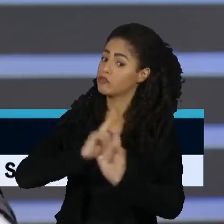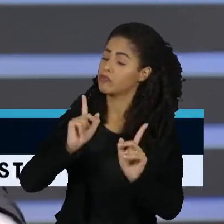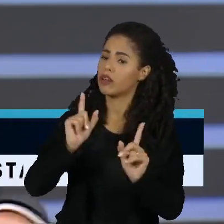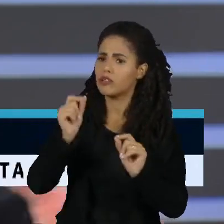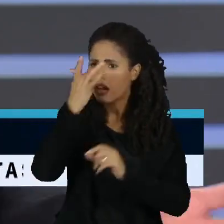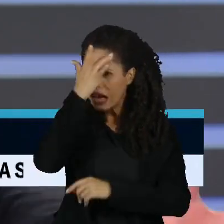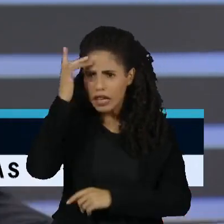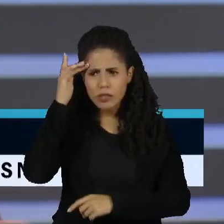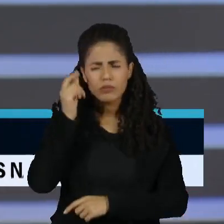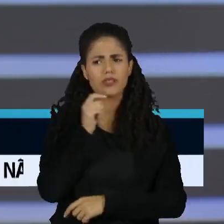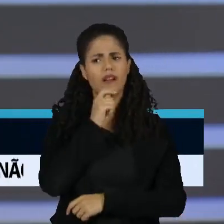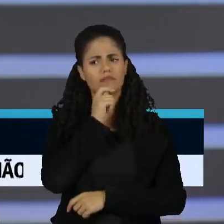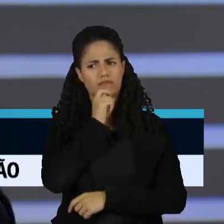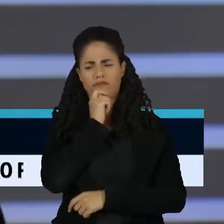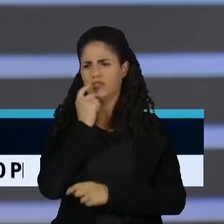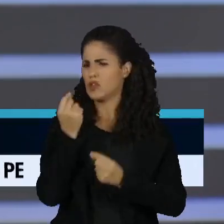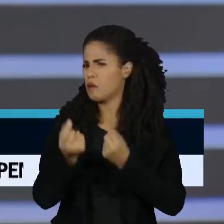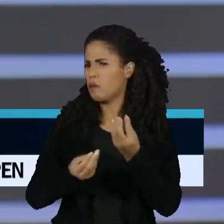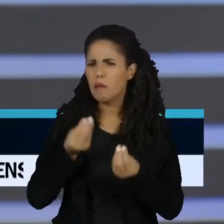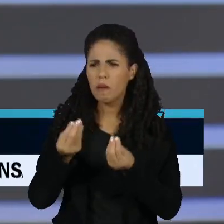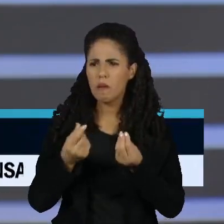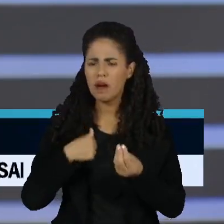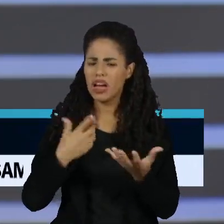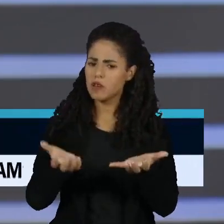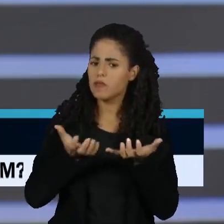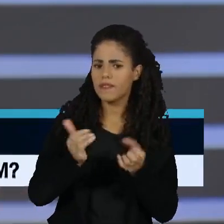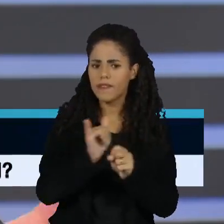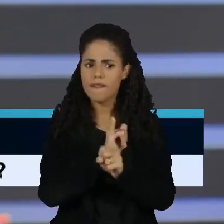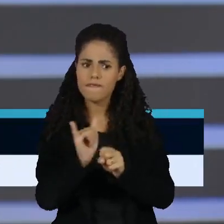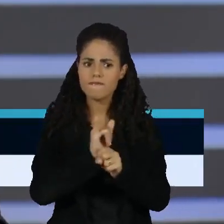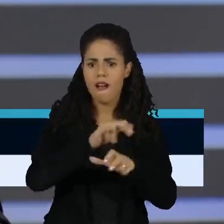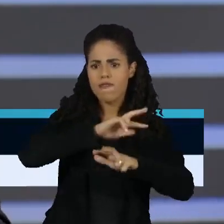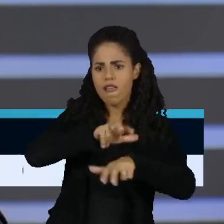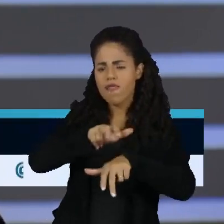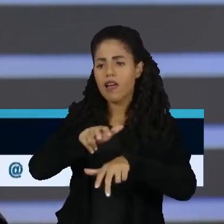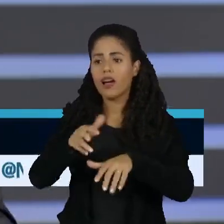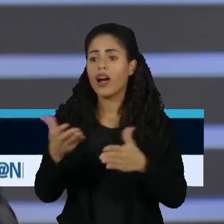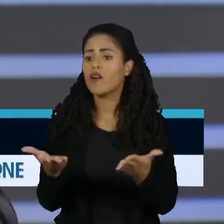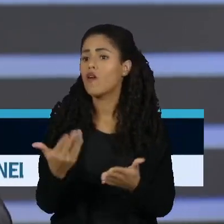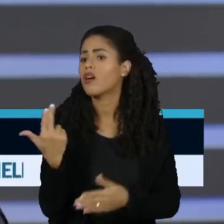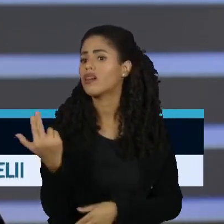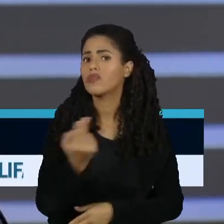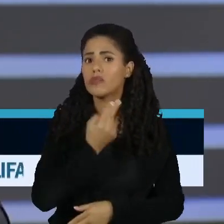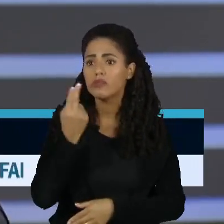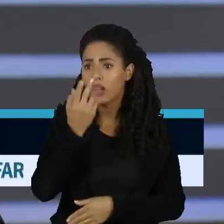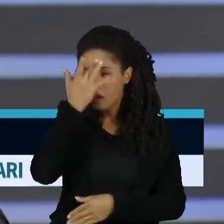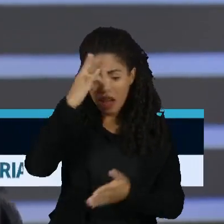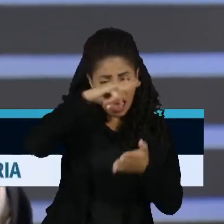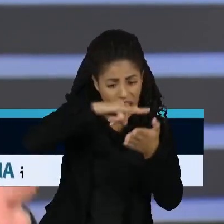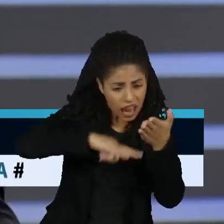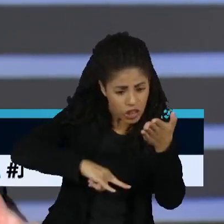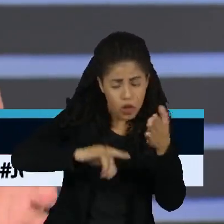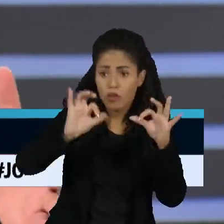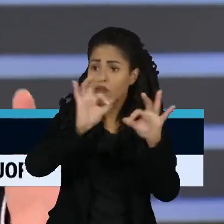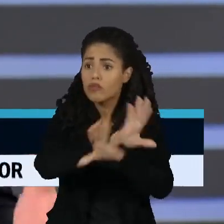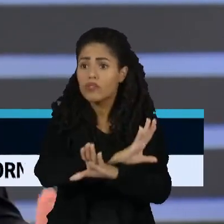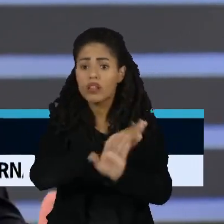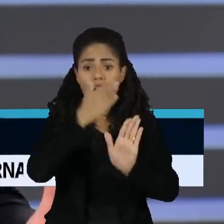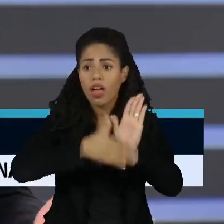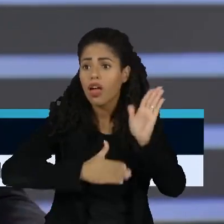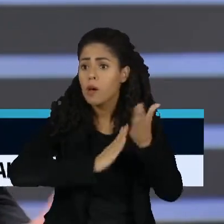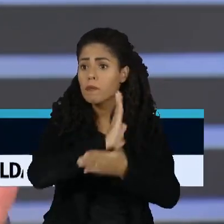O pessoal percebeu, poxa, pera lá, não vai dar para fazer o que a gente queria. No final da história, nem o relatório final foi